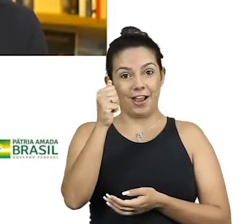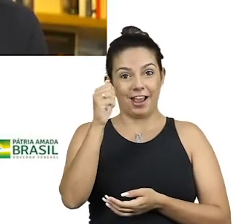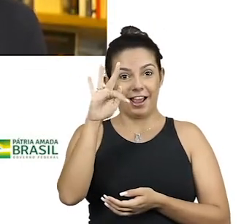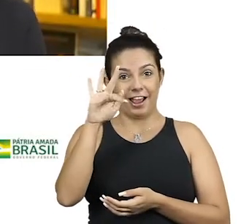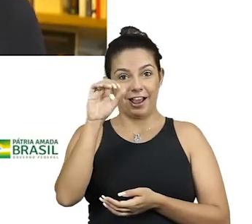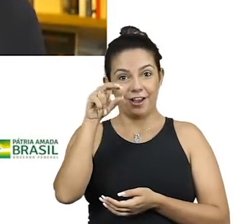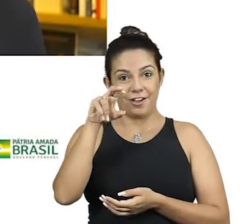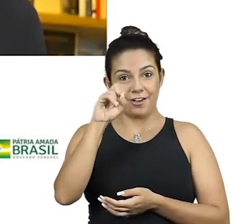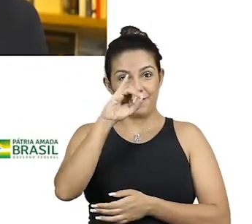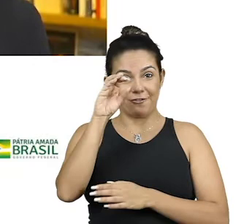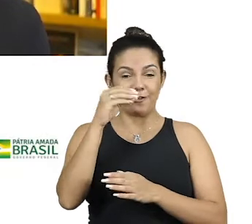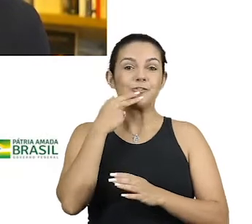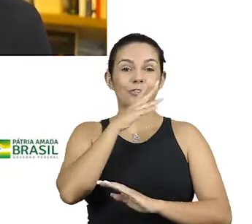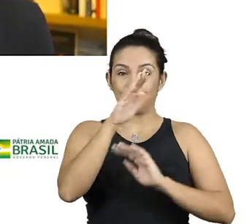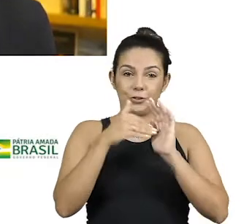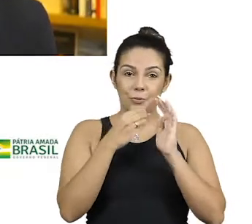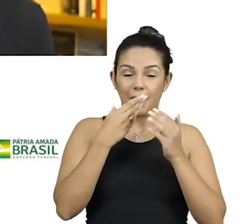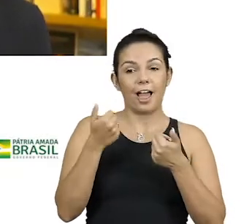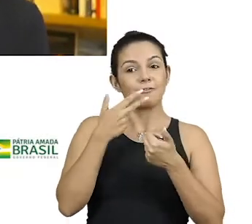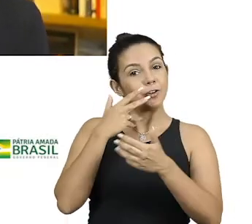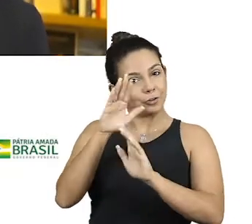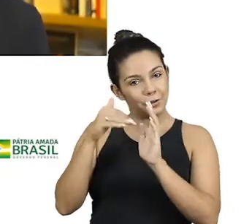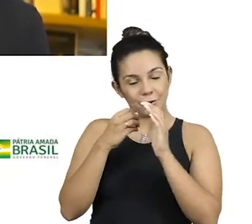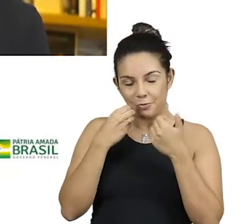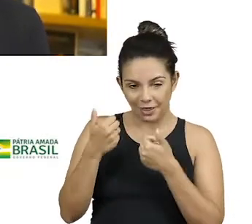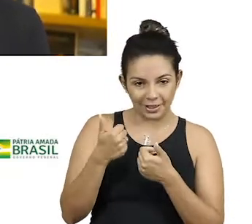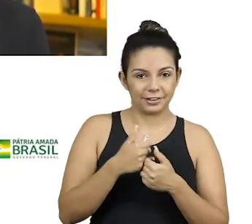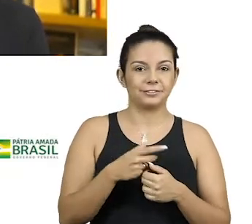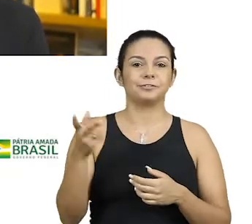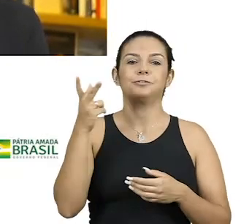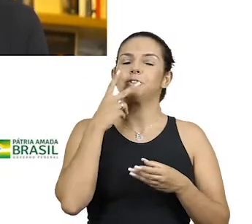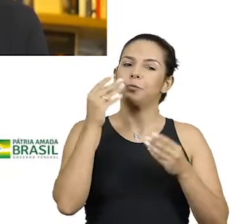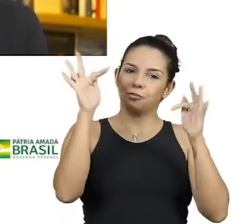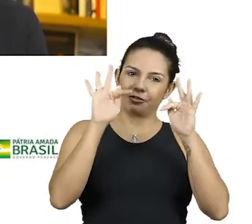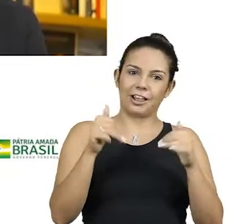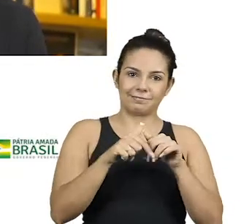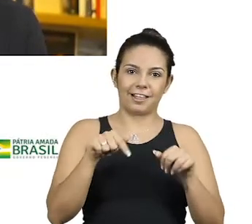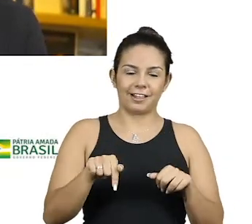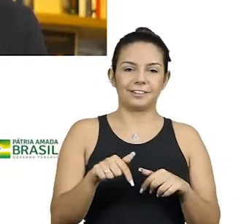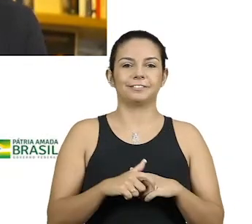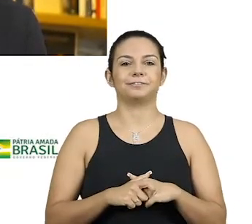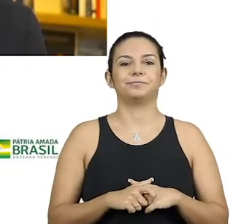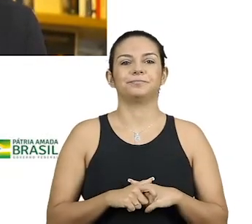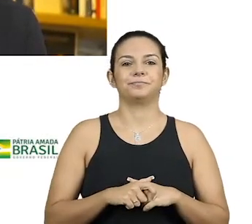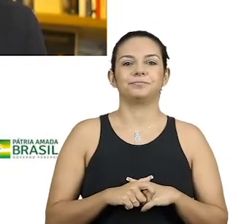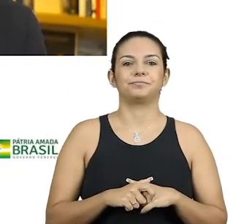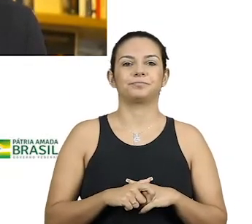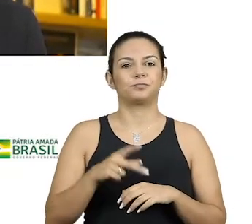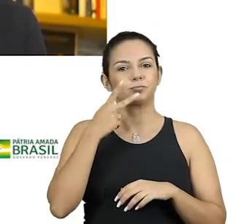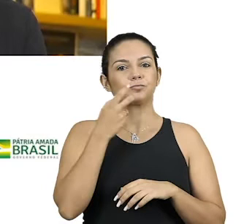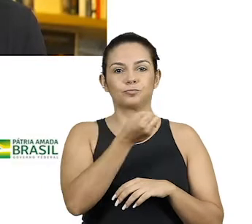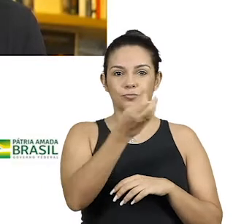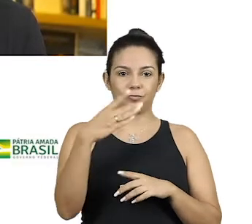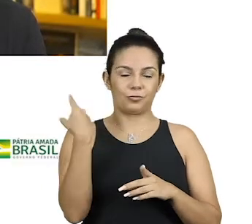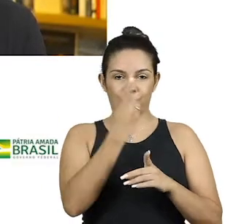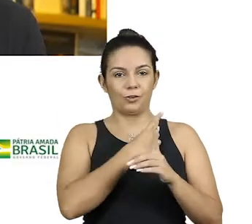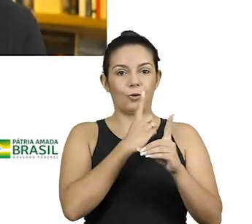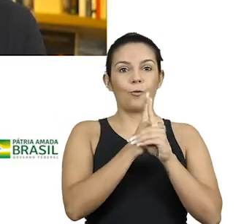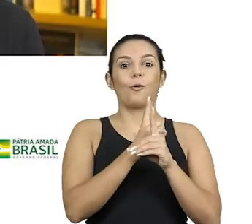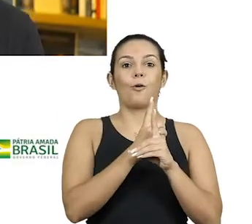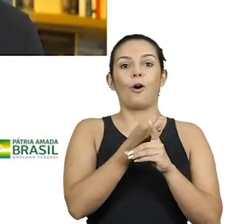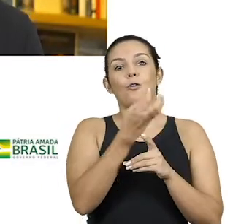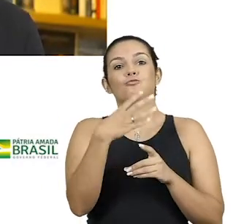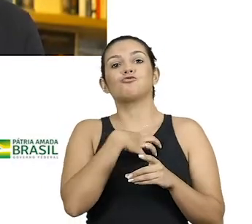bom? Tudo bem? Tudo bem, muito feliz de estar aqui. De alguma maneira a gente se encontra.